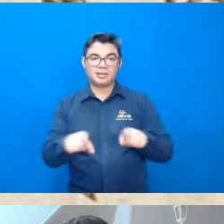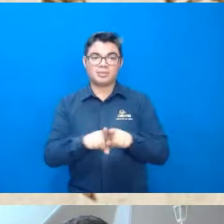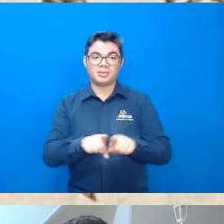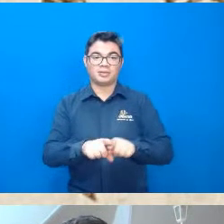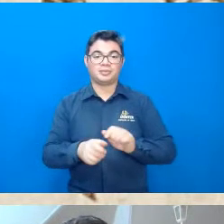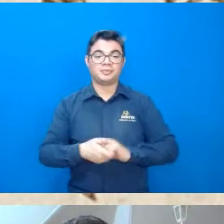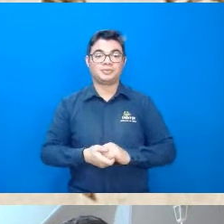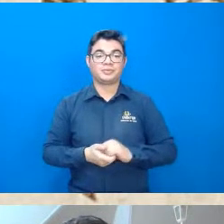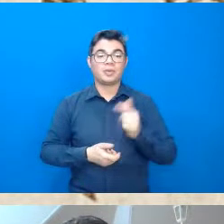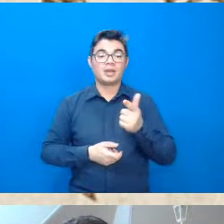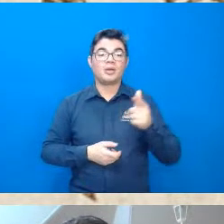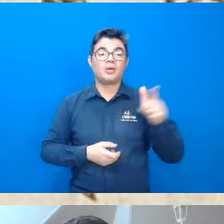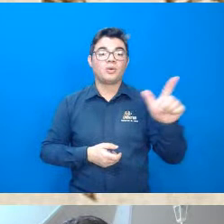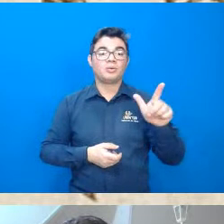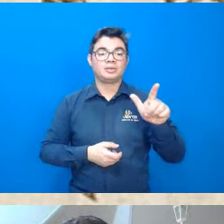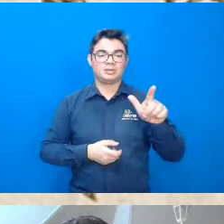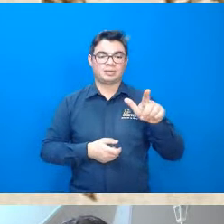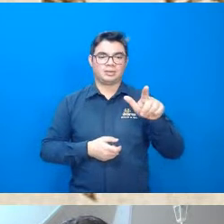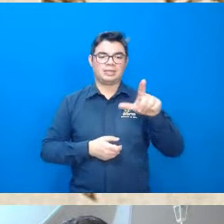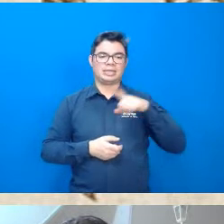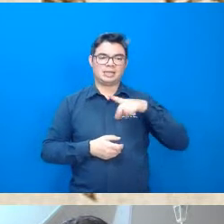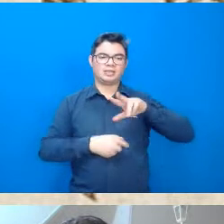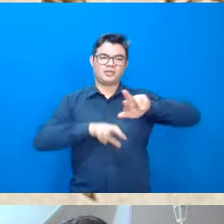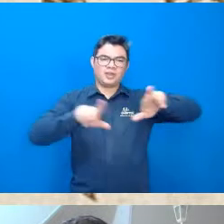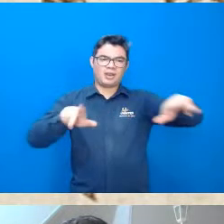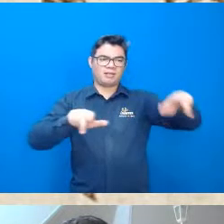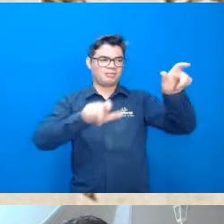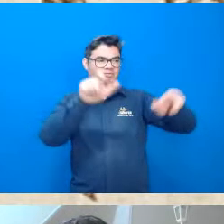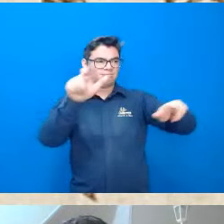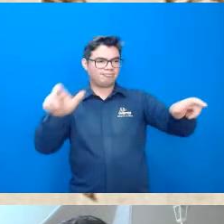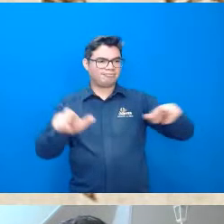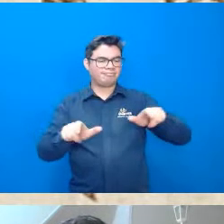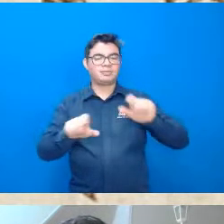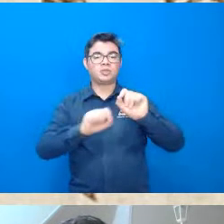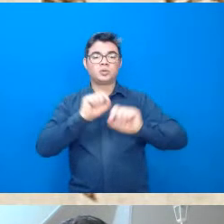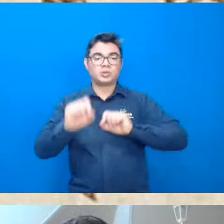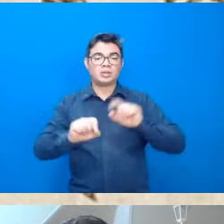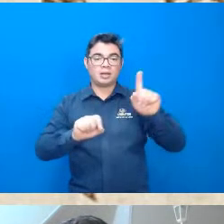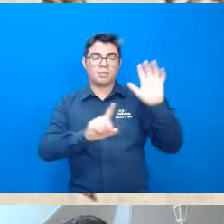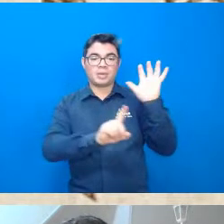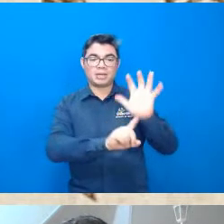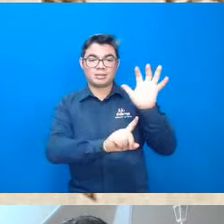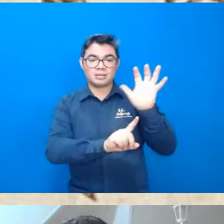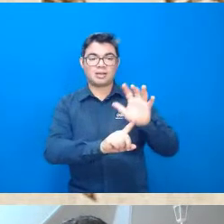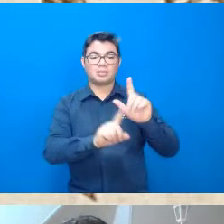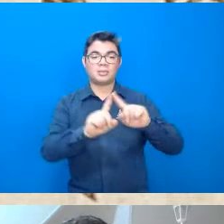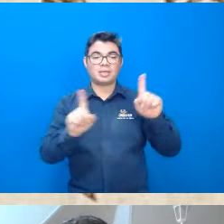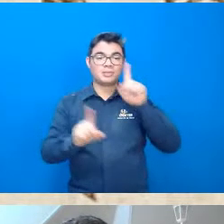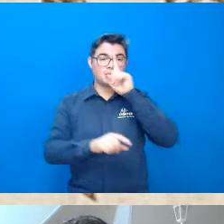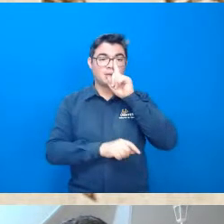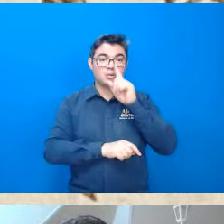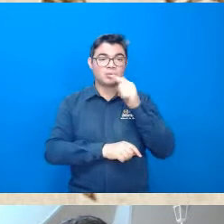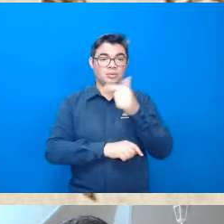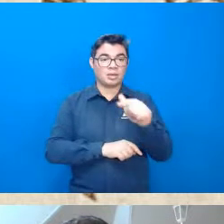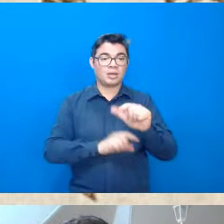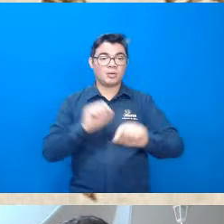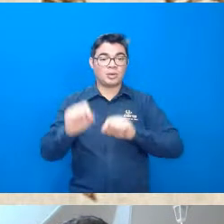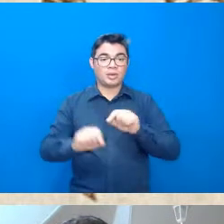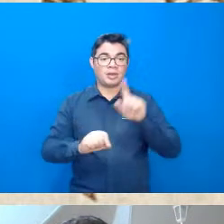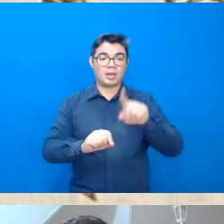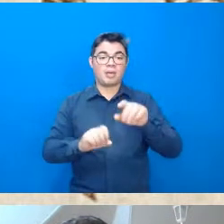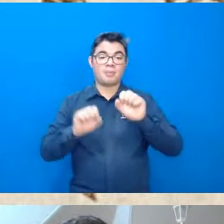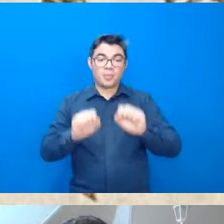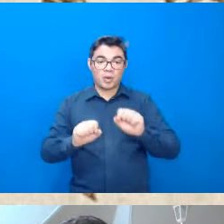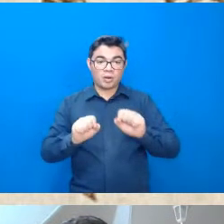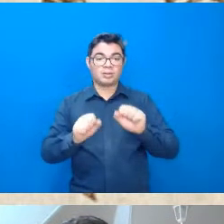para as outras espécies vulneráveis ou ameaçadas mas não criticamente em perigo aí são outras estratégias mas também visam